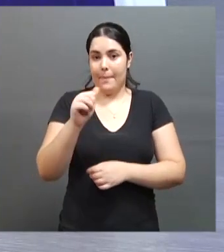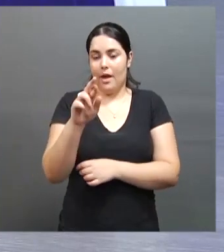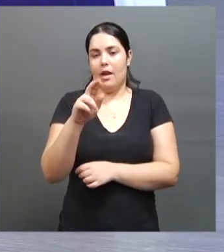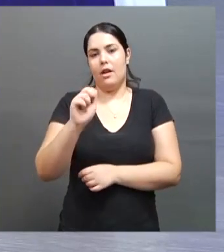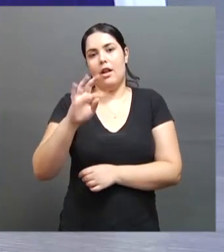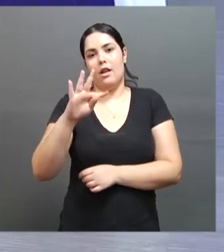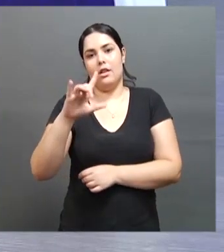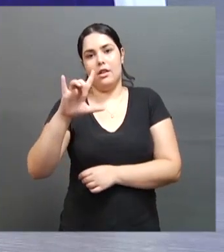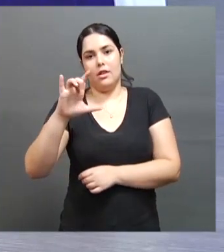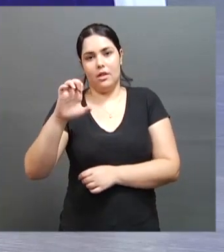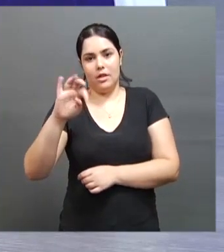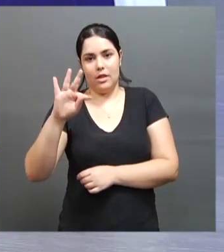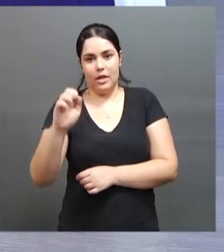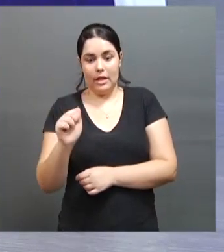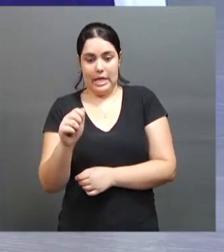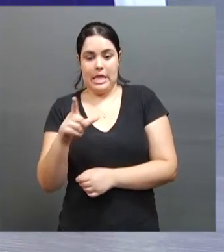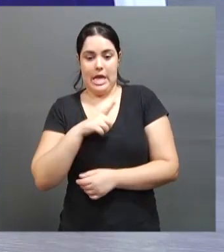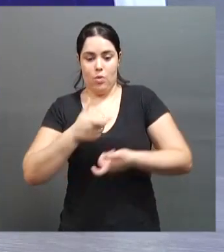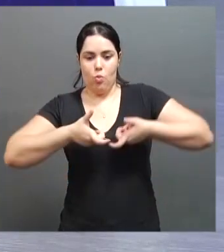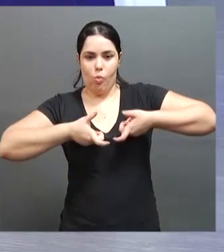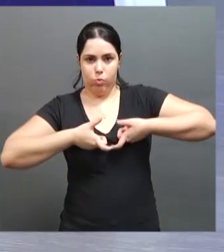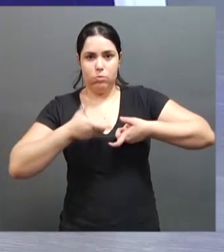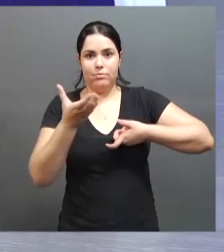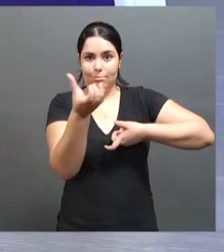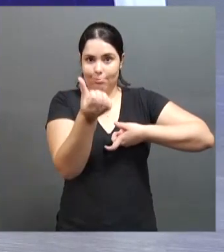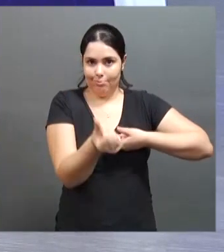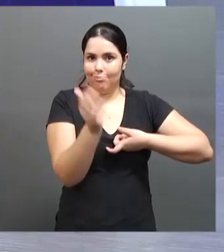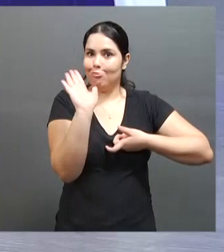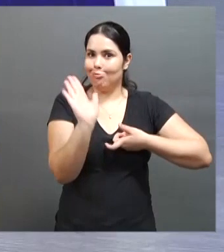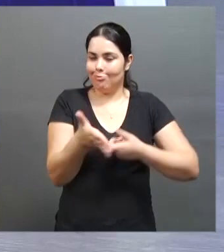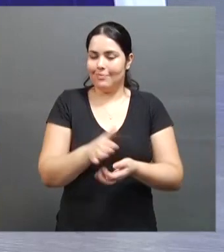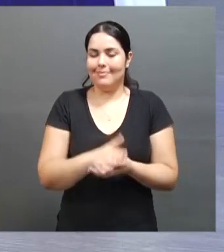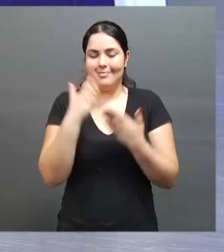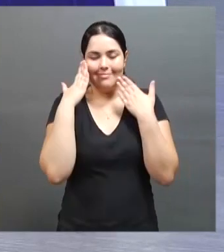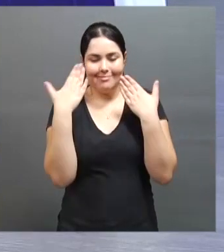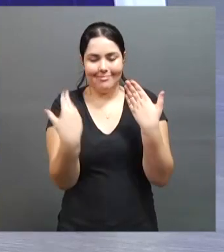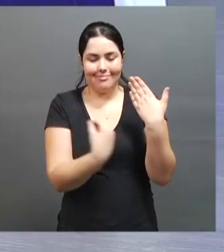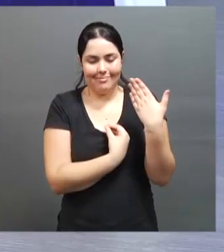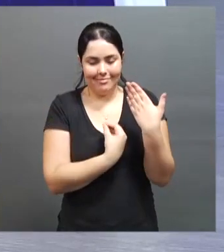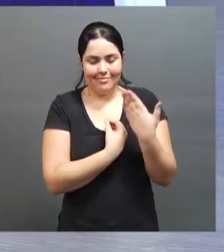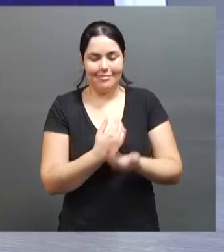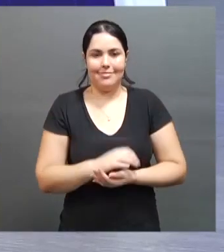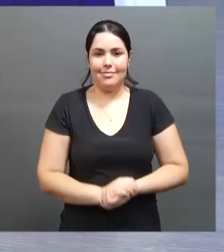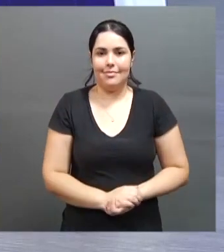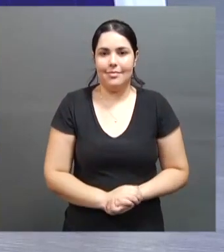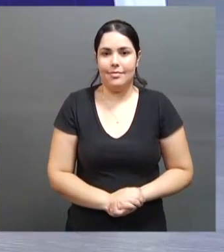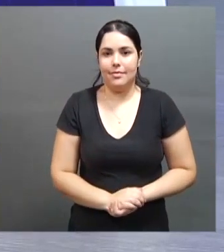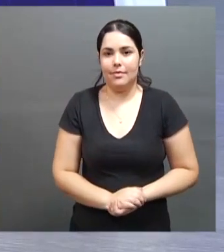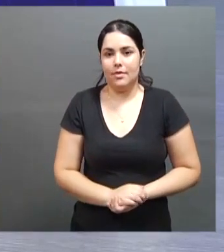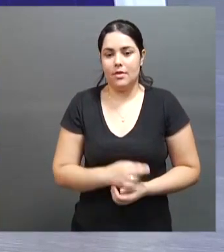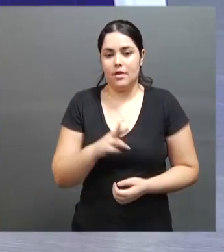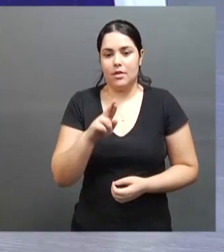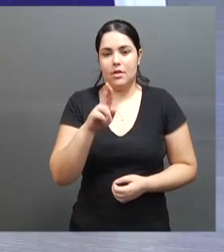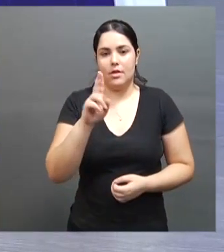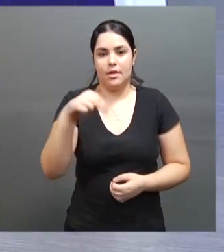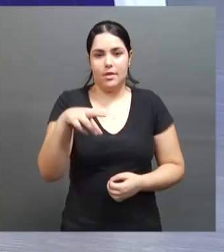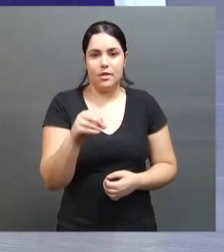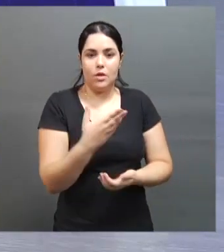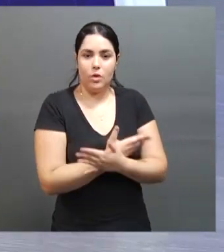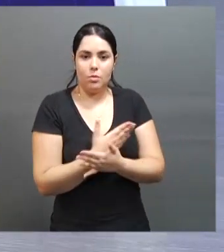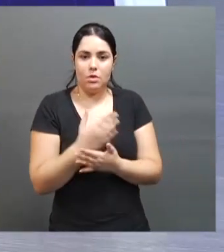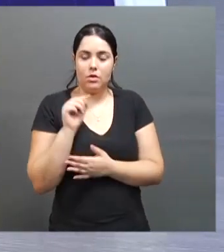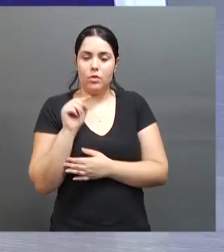campeã, seis medalhas internacionais já, Dani? Obrigada pela presença também. Muito obrigada. Bruno, eu começo com você.